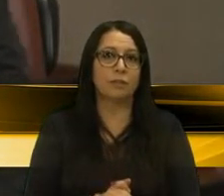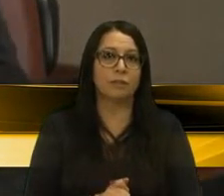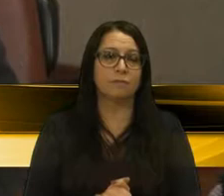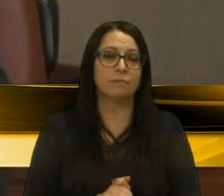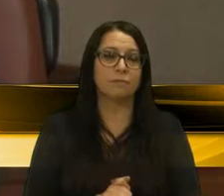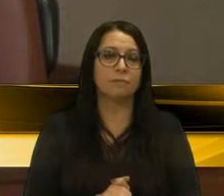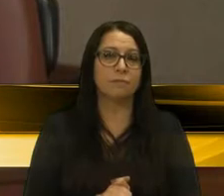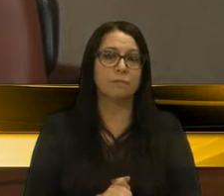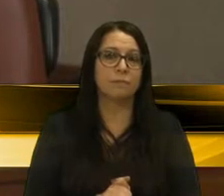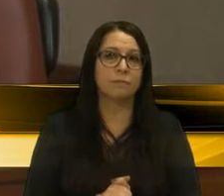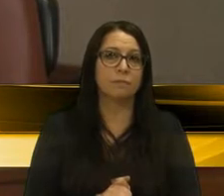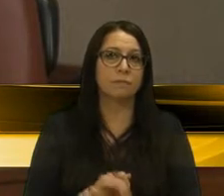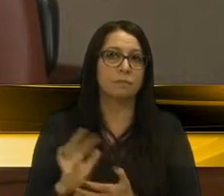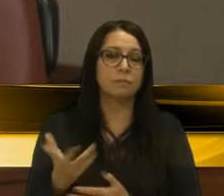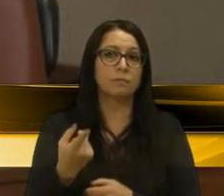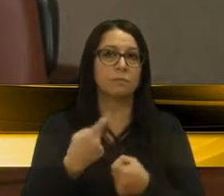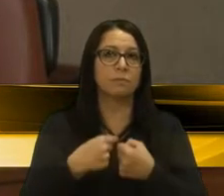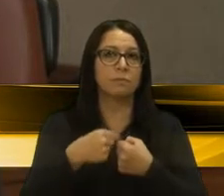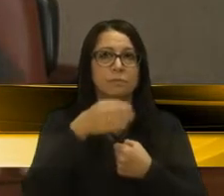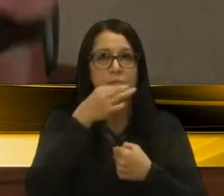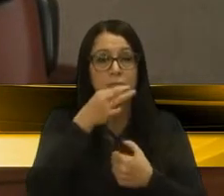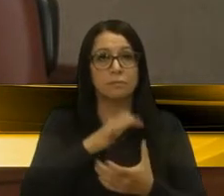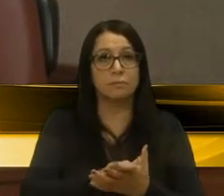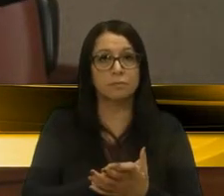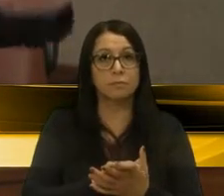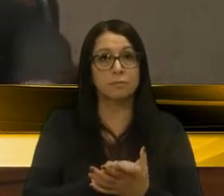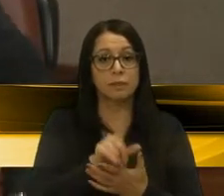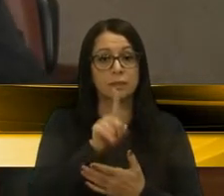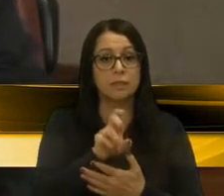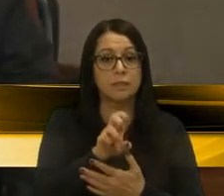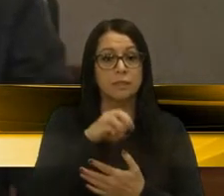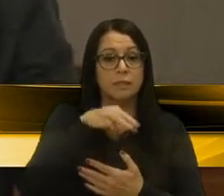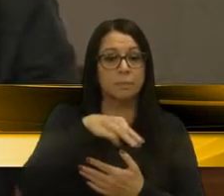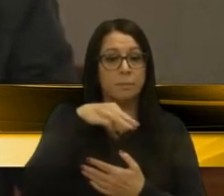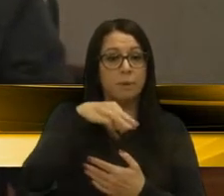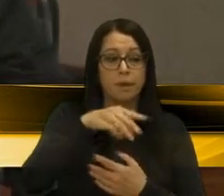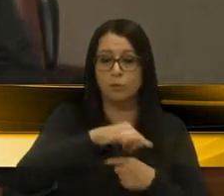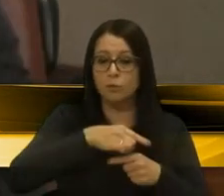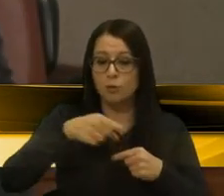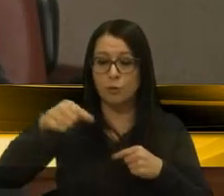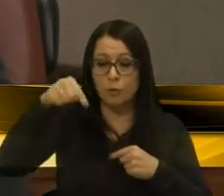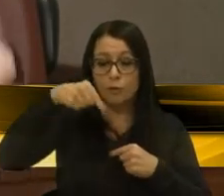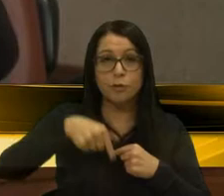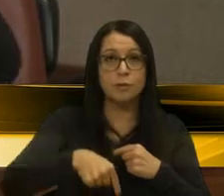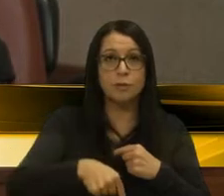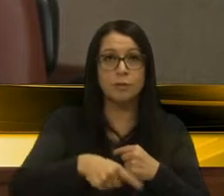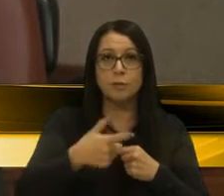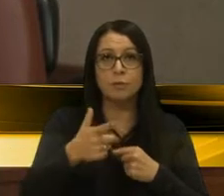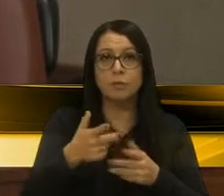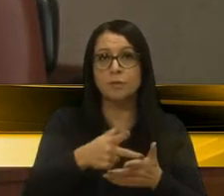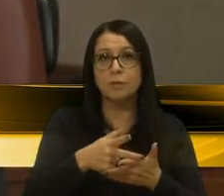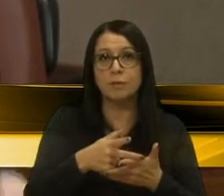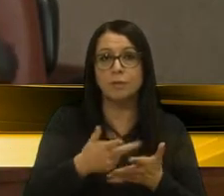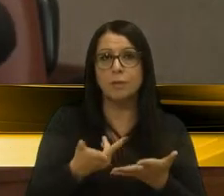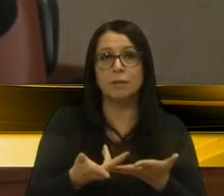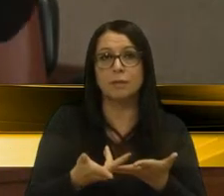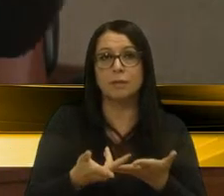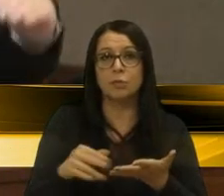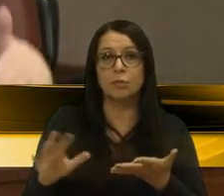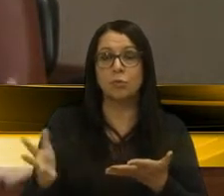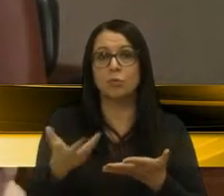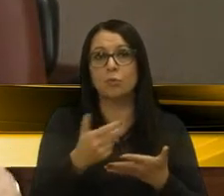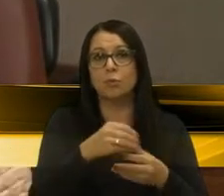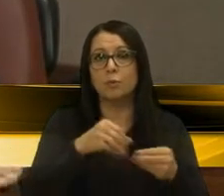praticamente em todo o município de Caxias do Sul, a 15 metros de profundidade, você não tem mais potabilidade, está todo